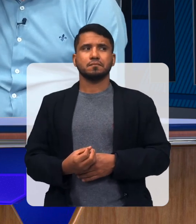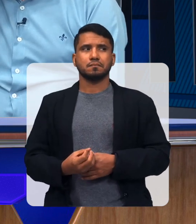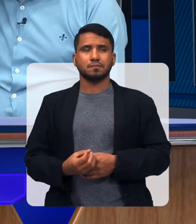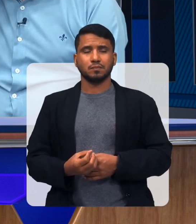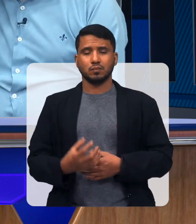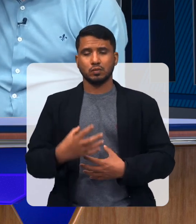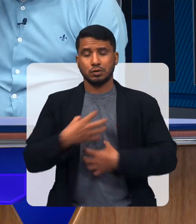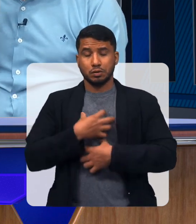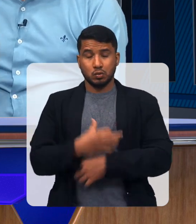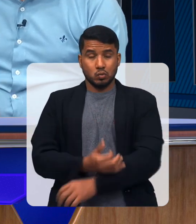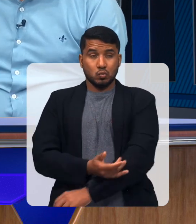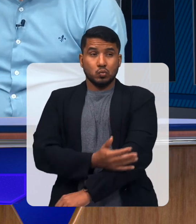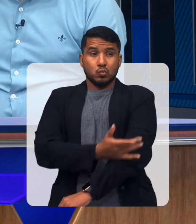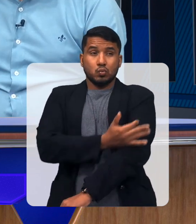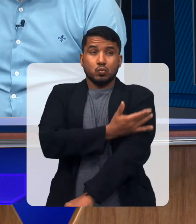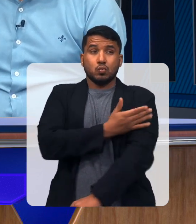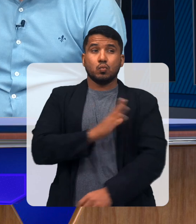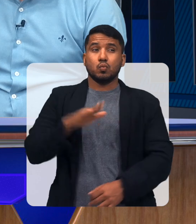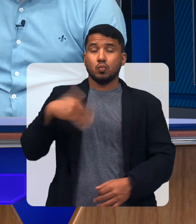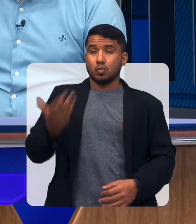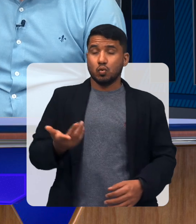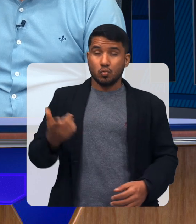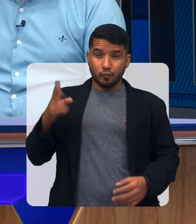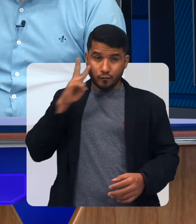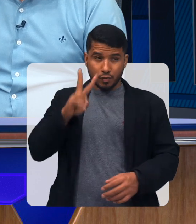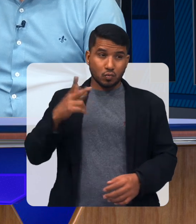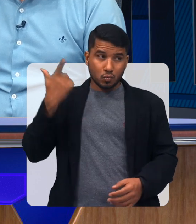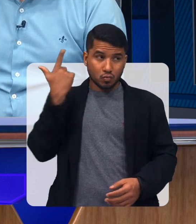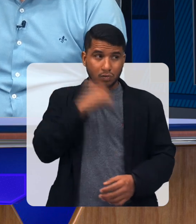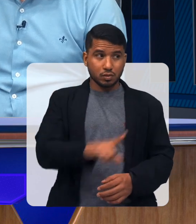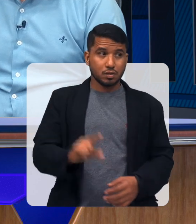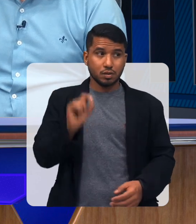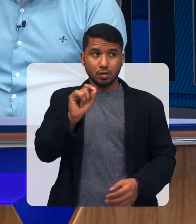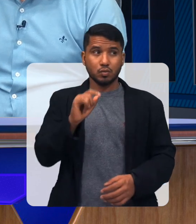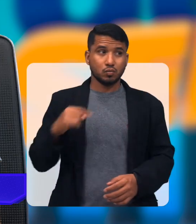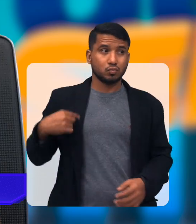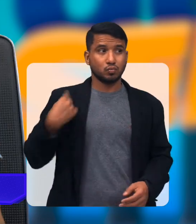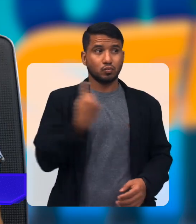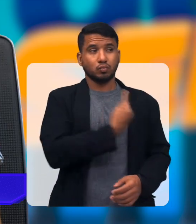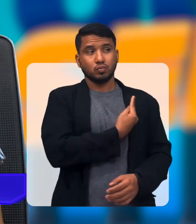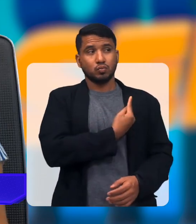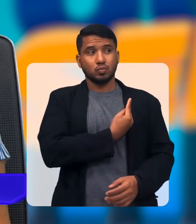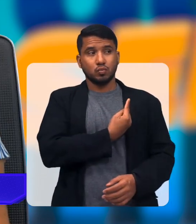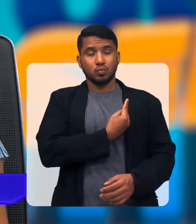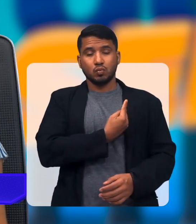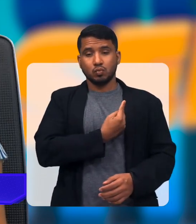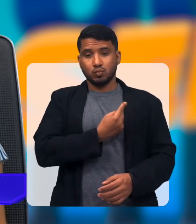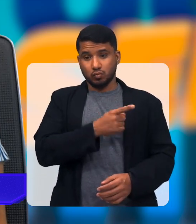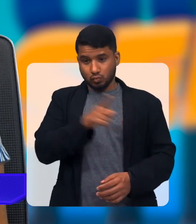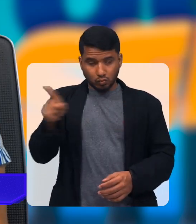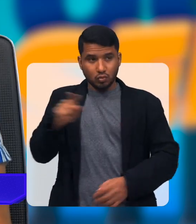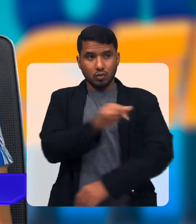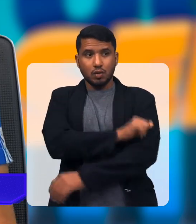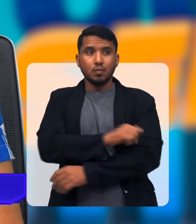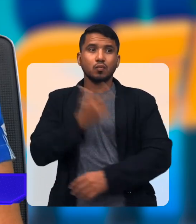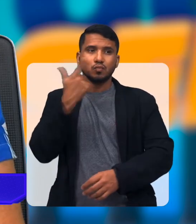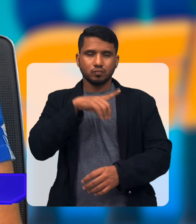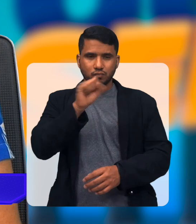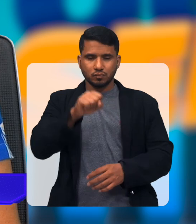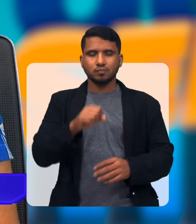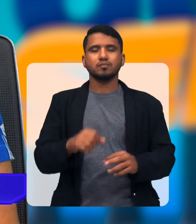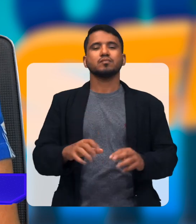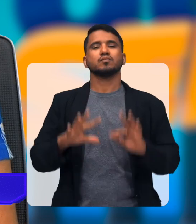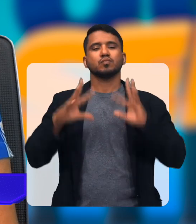Muito bela Foi assim Emocionante Quando a gente Consegue Ver que os nossos Assistidos São